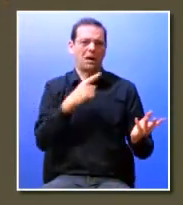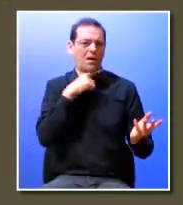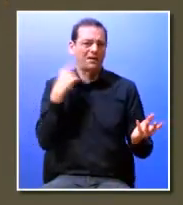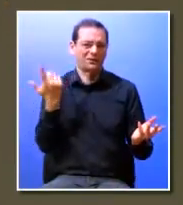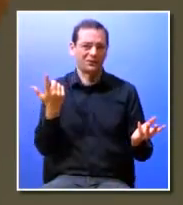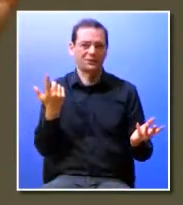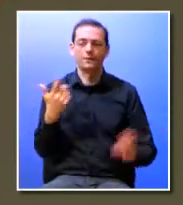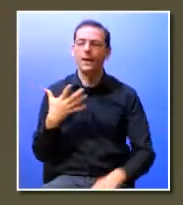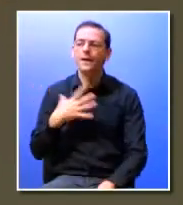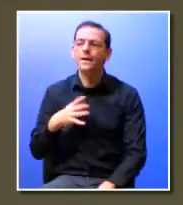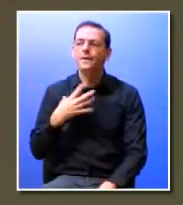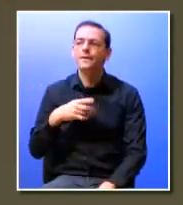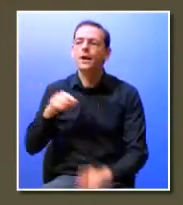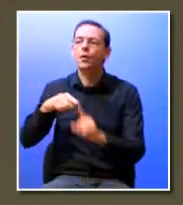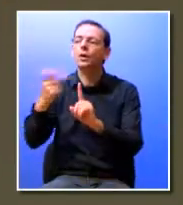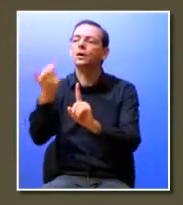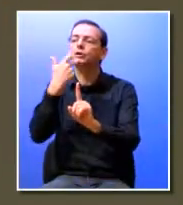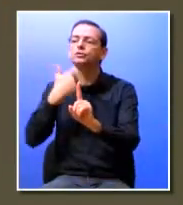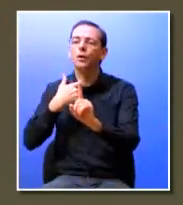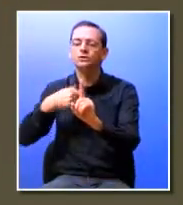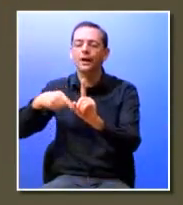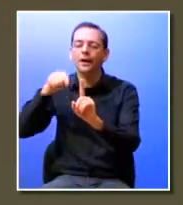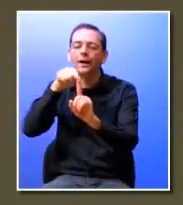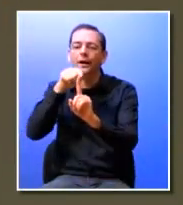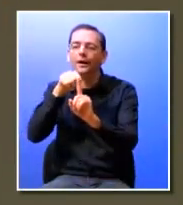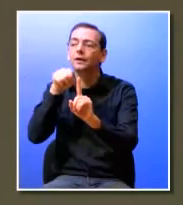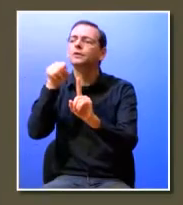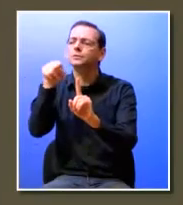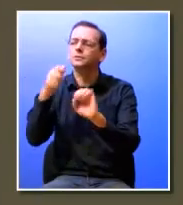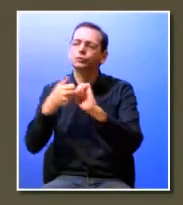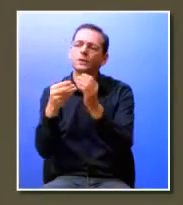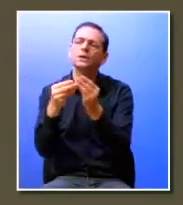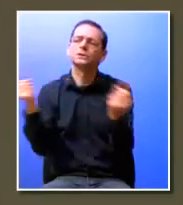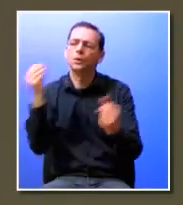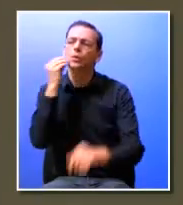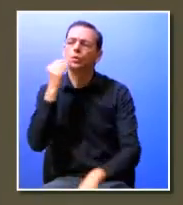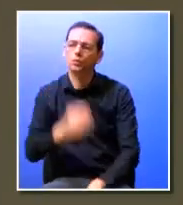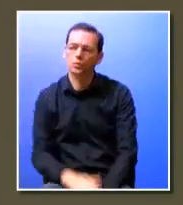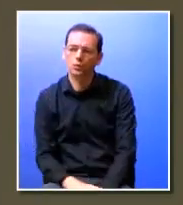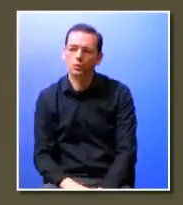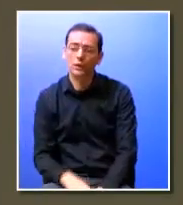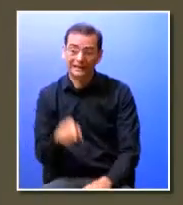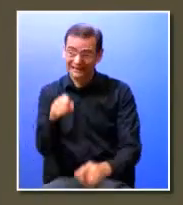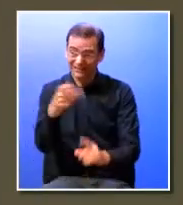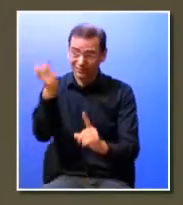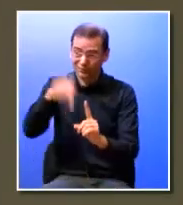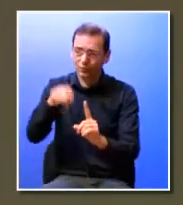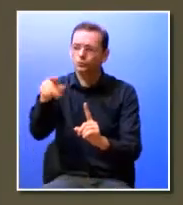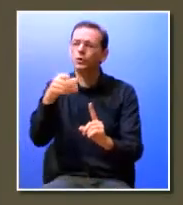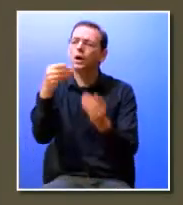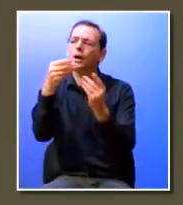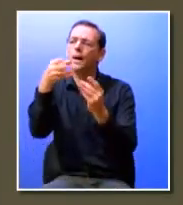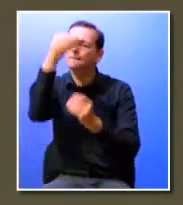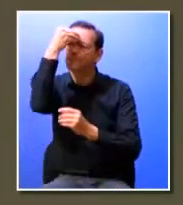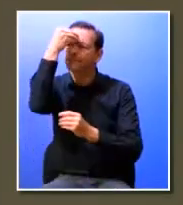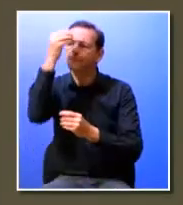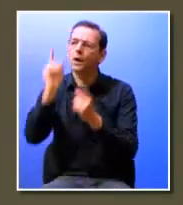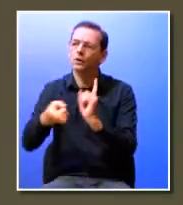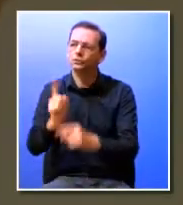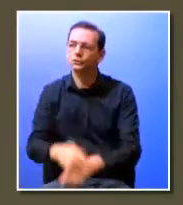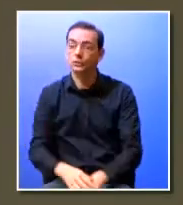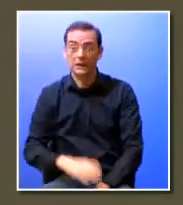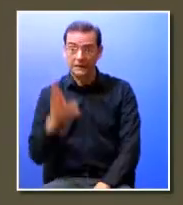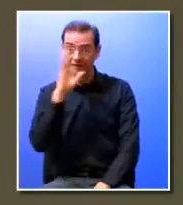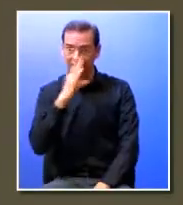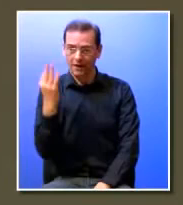seguintes o que gravita à volta dessa resposta que é como é que resolveu a situação e o que é que aprendeu com a situação e isto é que nos vai dizer se o facto de ser